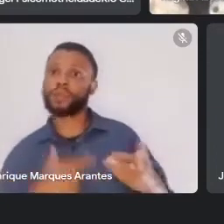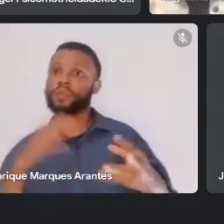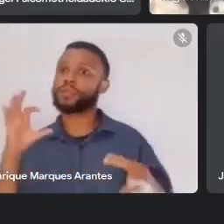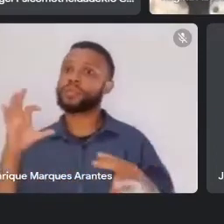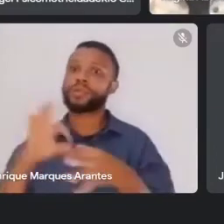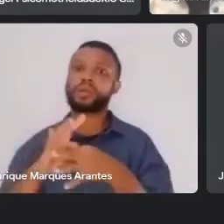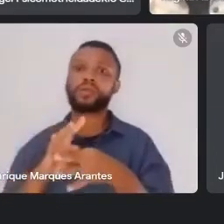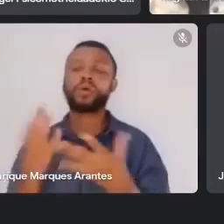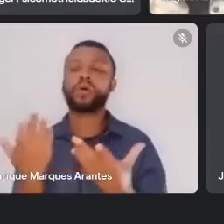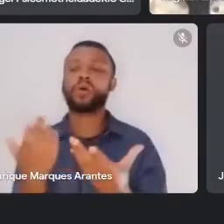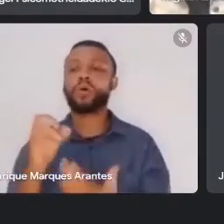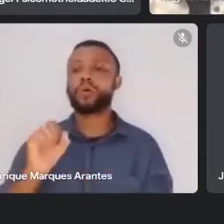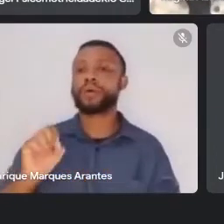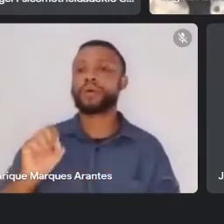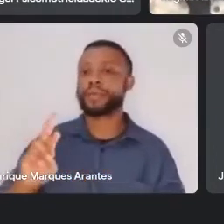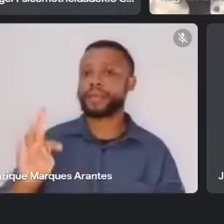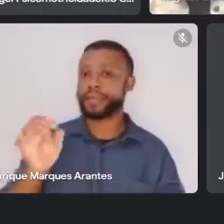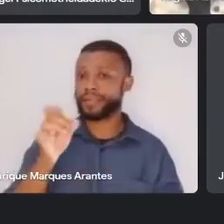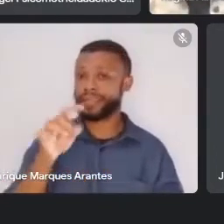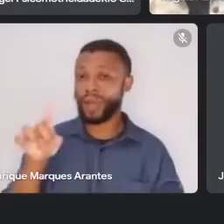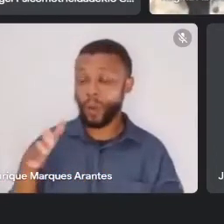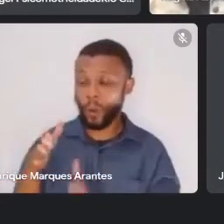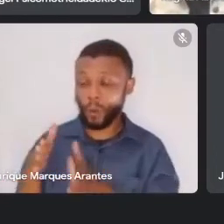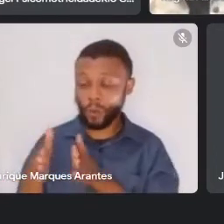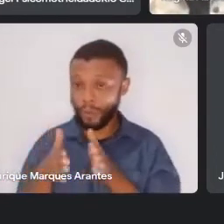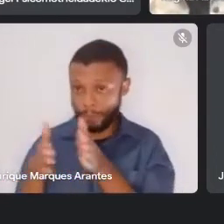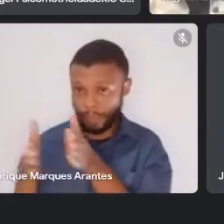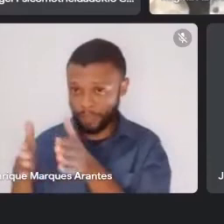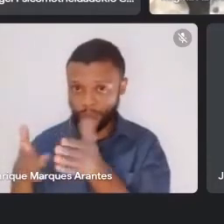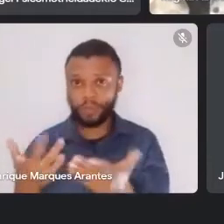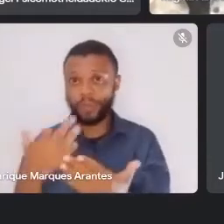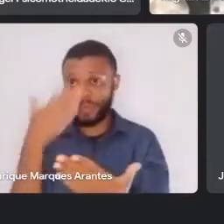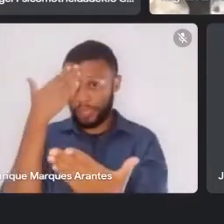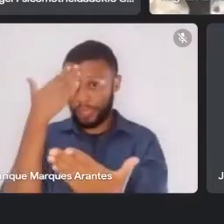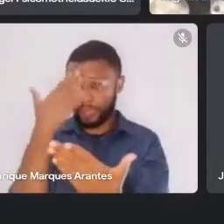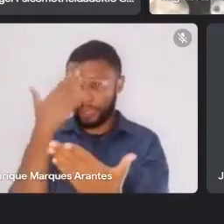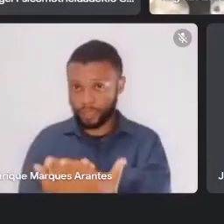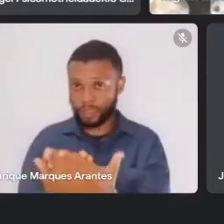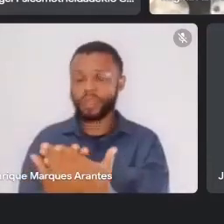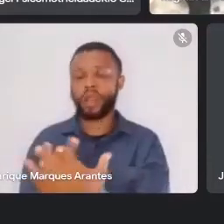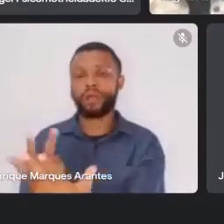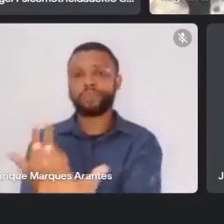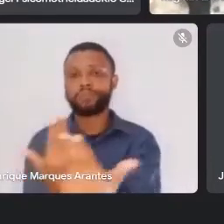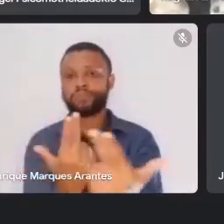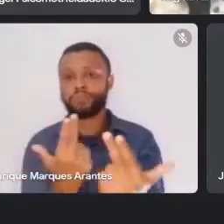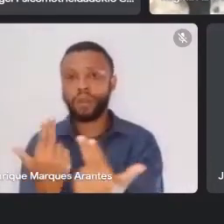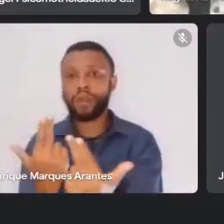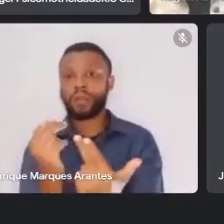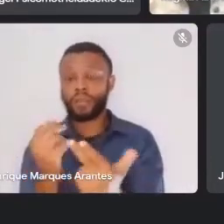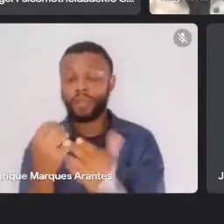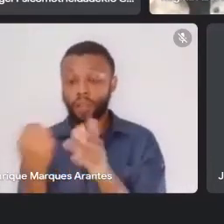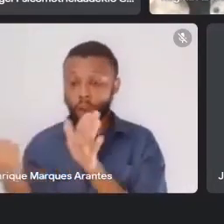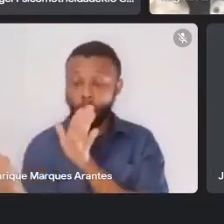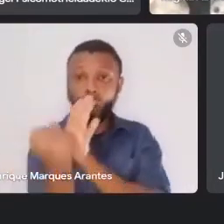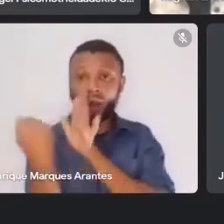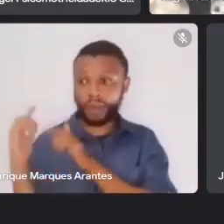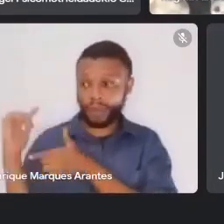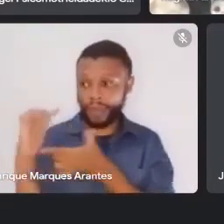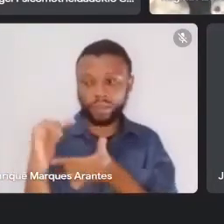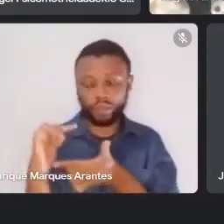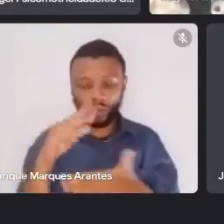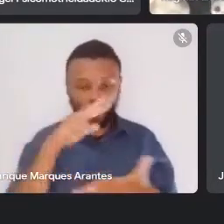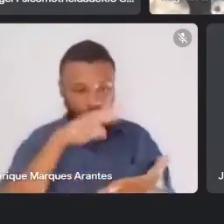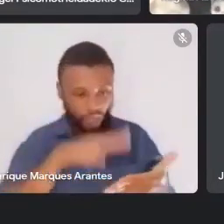exemplo? Já que ele acredita, como vocês, Redimino Hilton, que um clássico acaba levando a outro. Então,